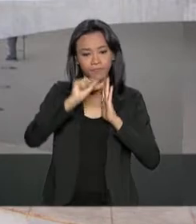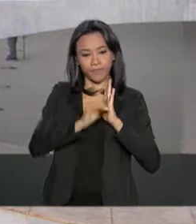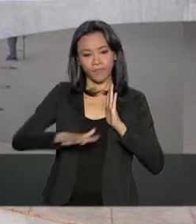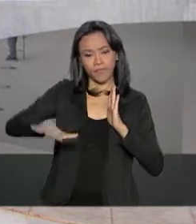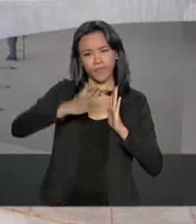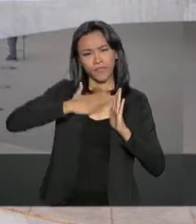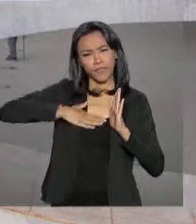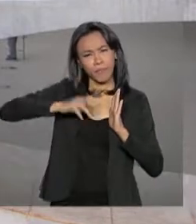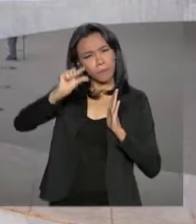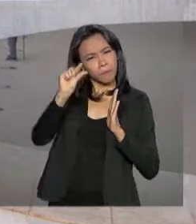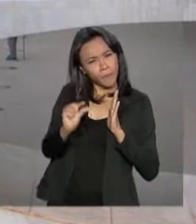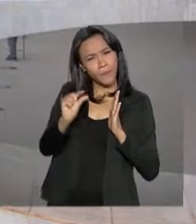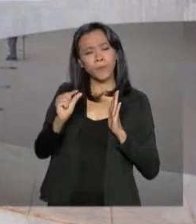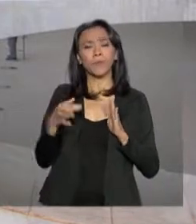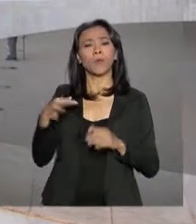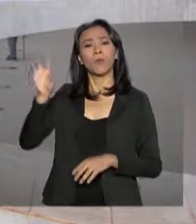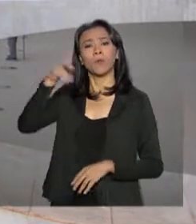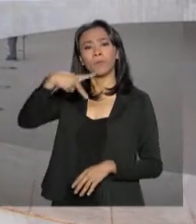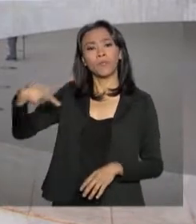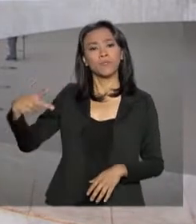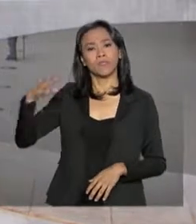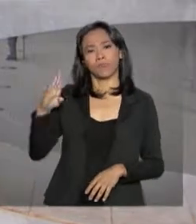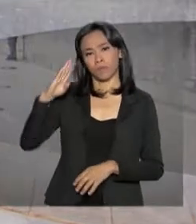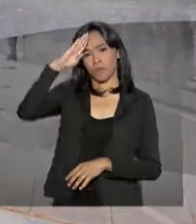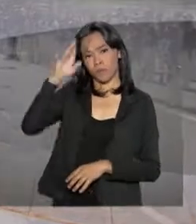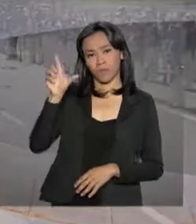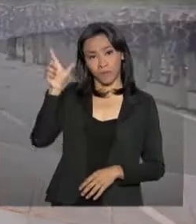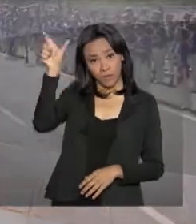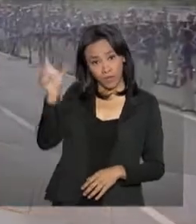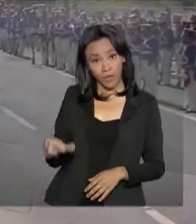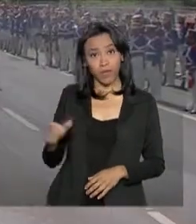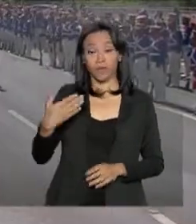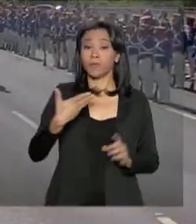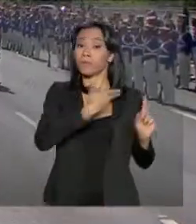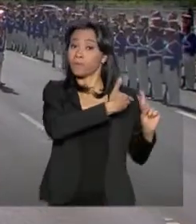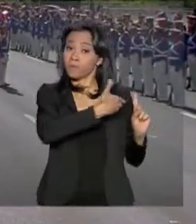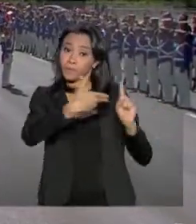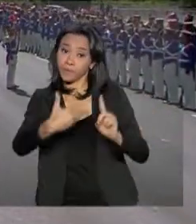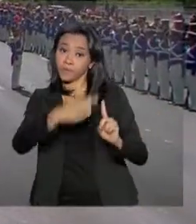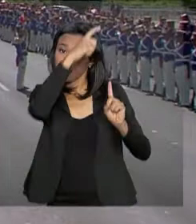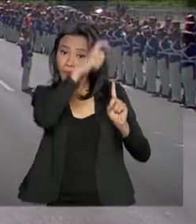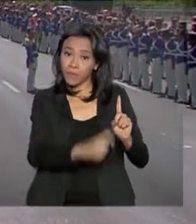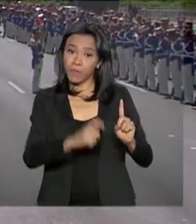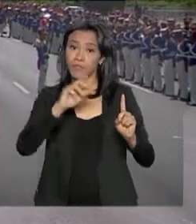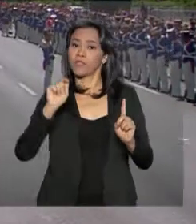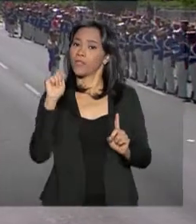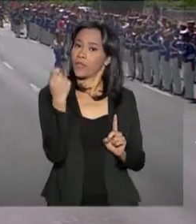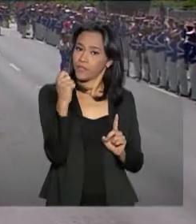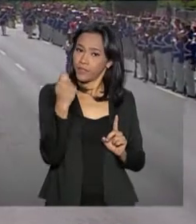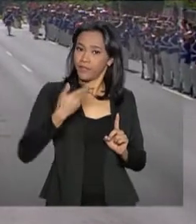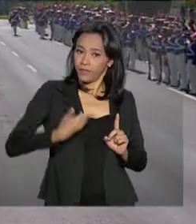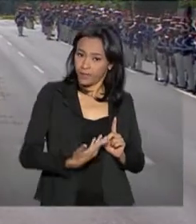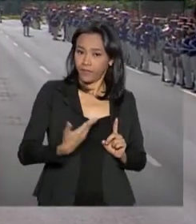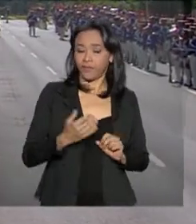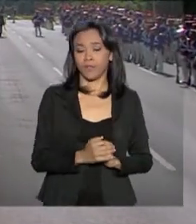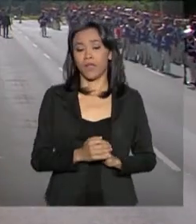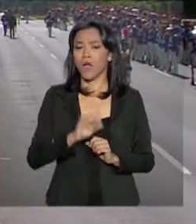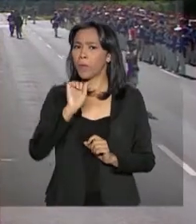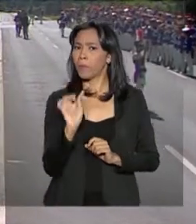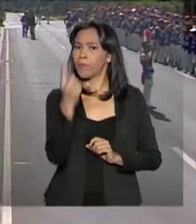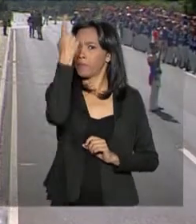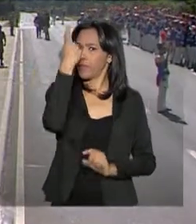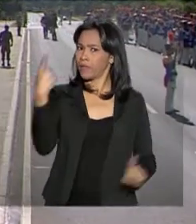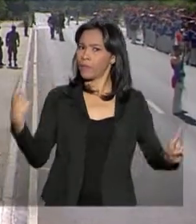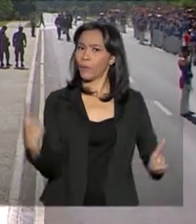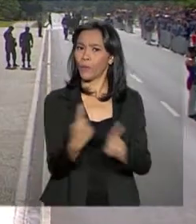onde daqui a pouquinho o presidente Jair Bolsonaro recebe o presidente da Argentina, Maurício Macri. Esse é o primeiro encontro